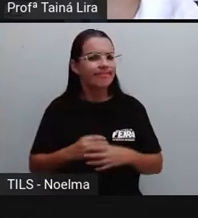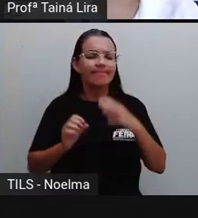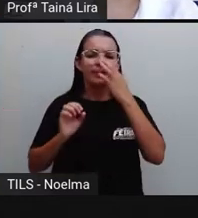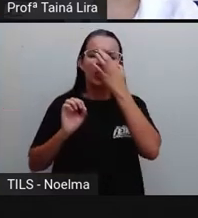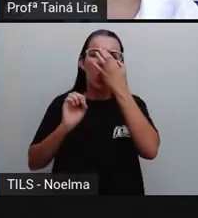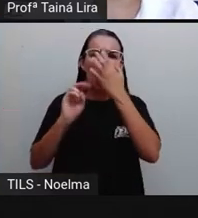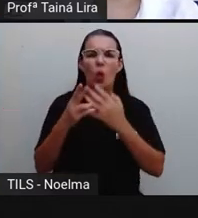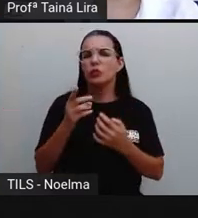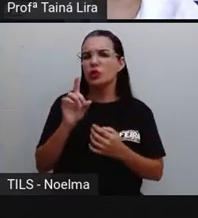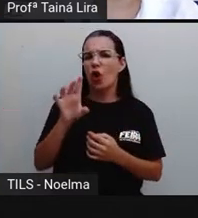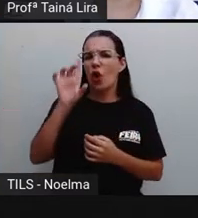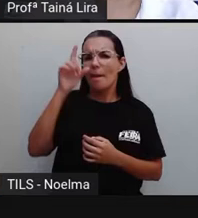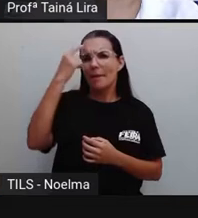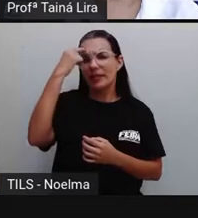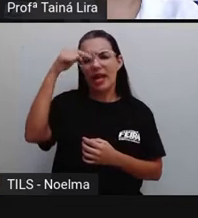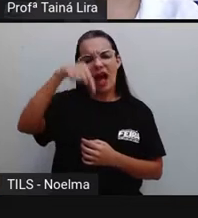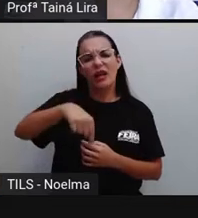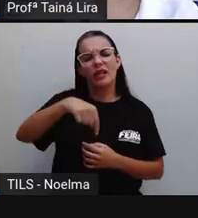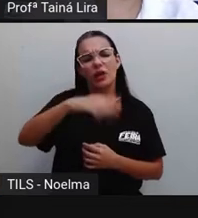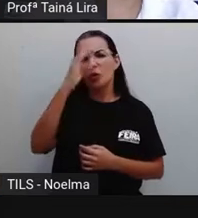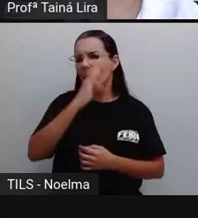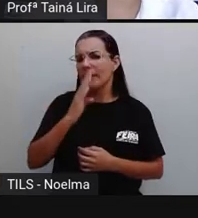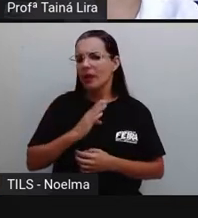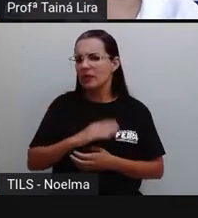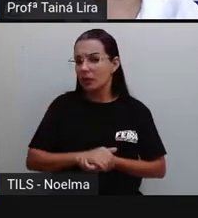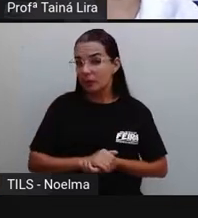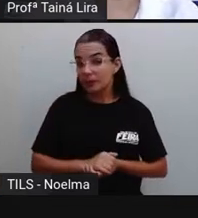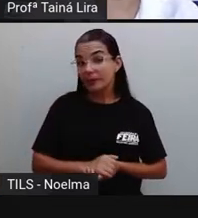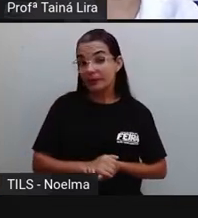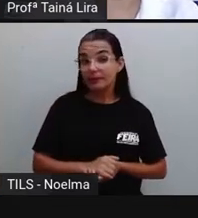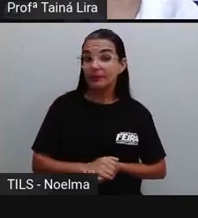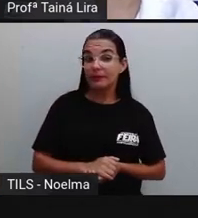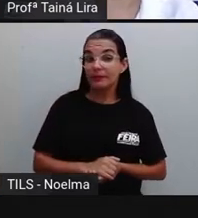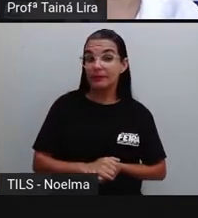profissões só tem aqui, aqui onde a gente vive?